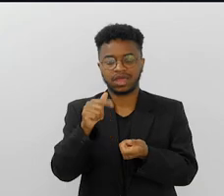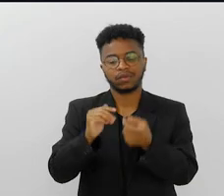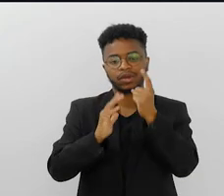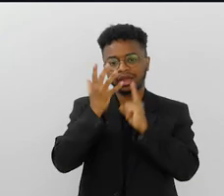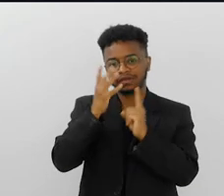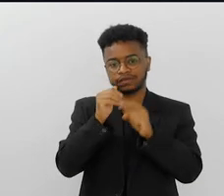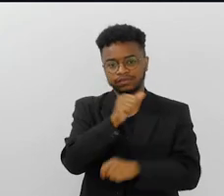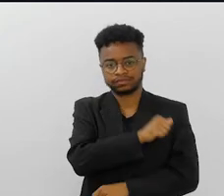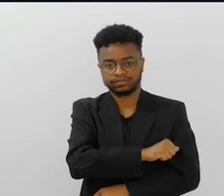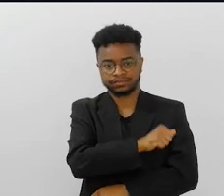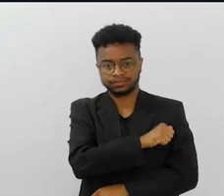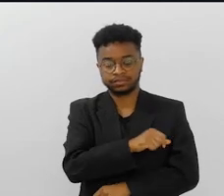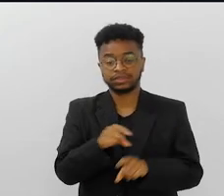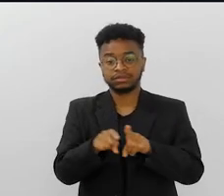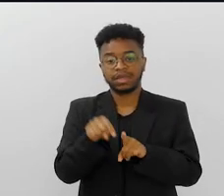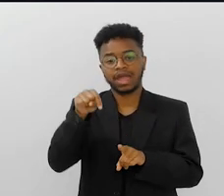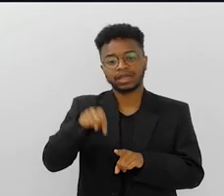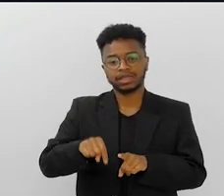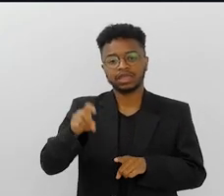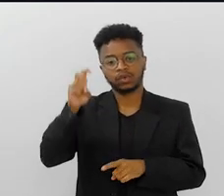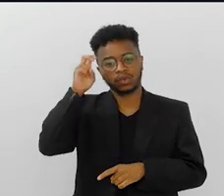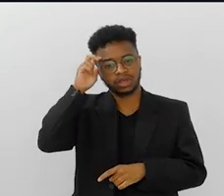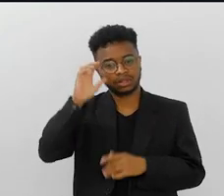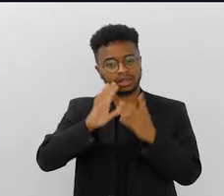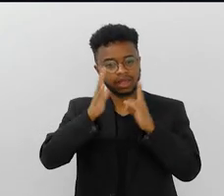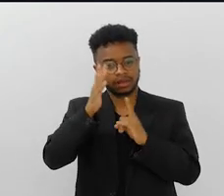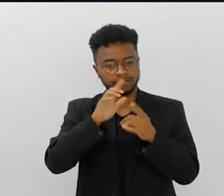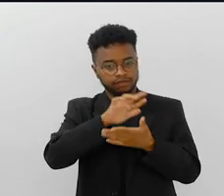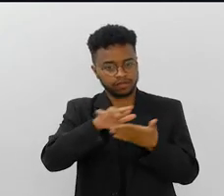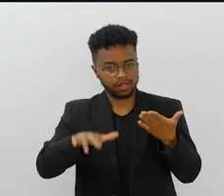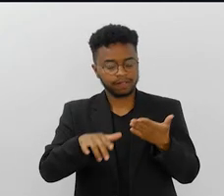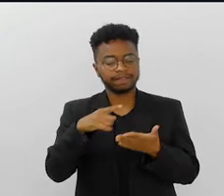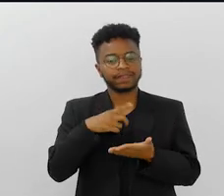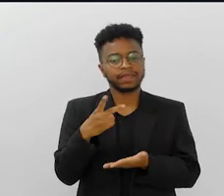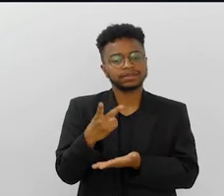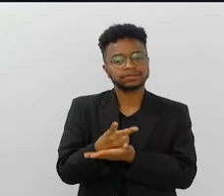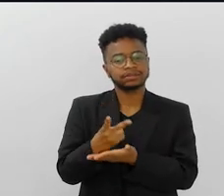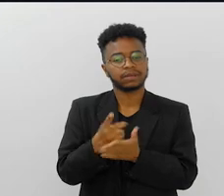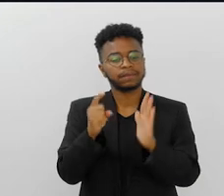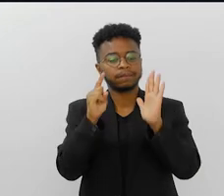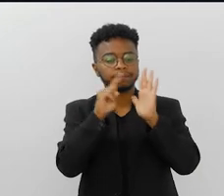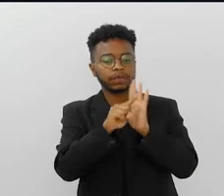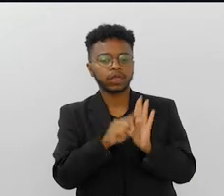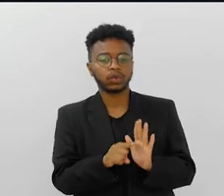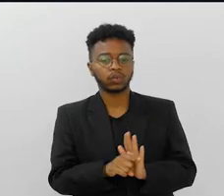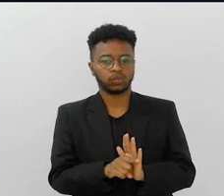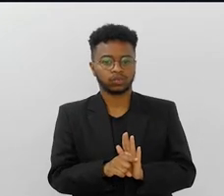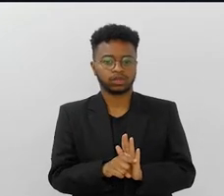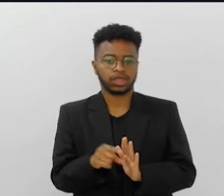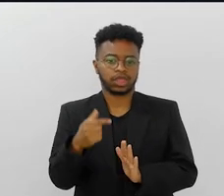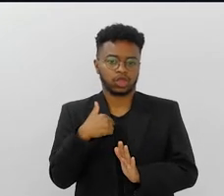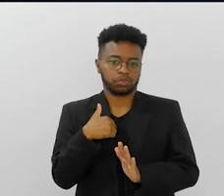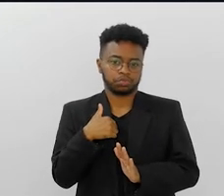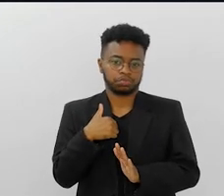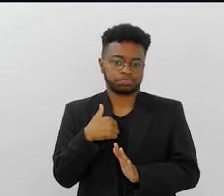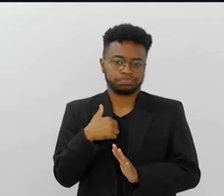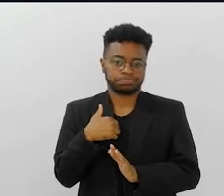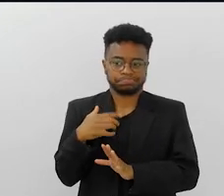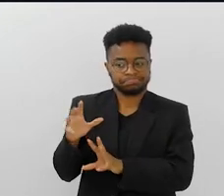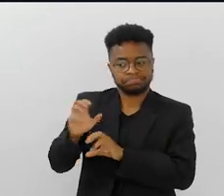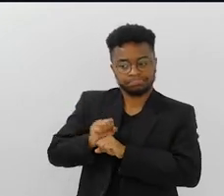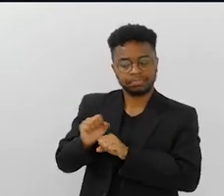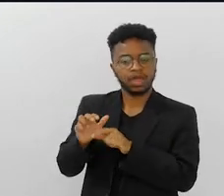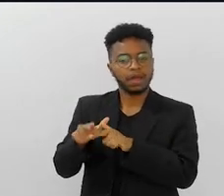tão maravilhosa que o Carnaval Carioca. Isso mesmo. E aqui no Quintas com Quintais a gente tem sempre uma pergunta que eu me